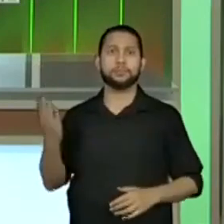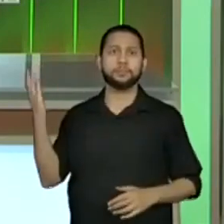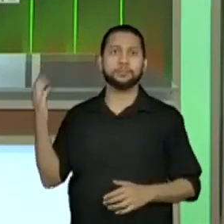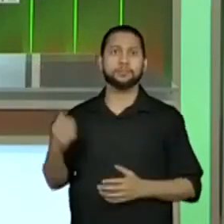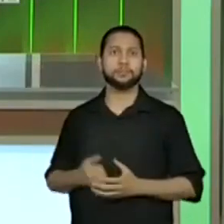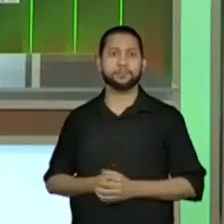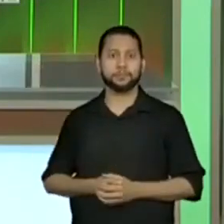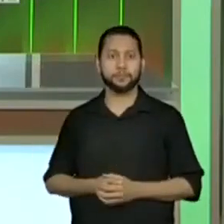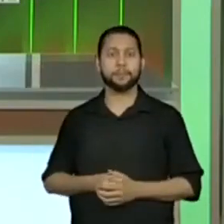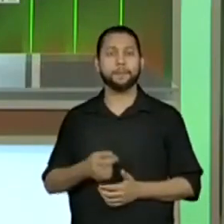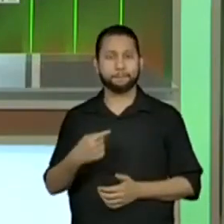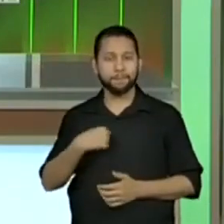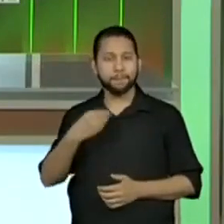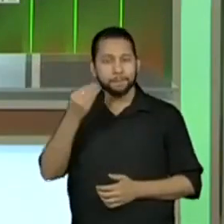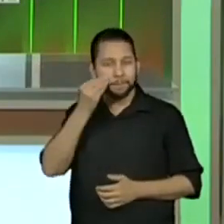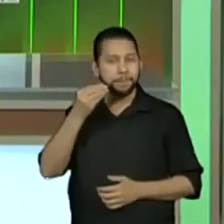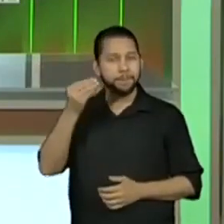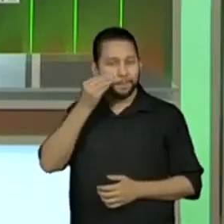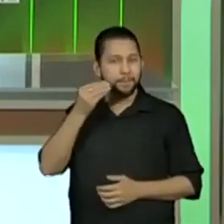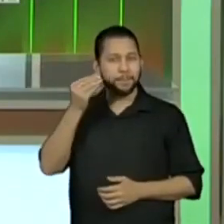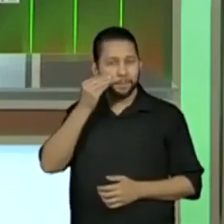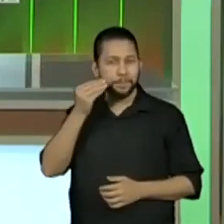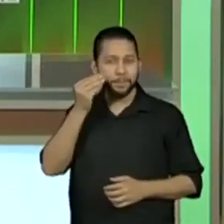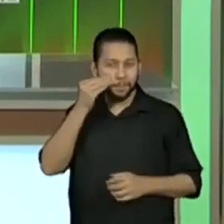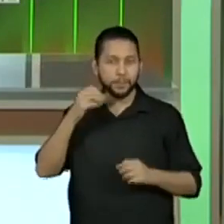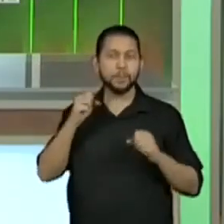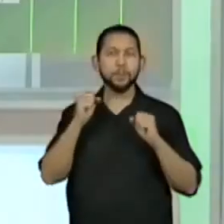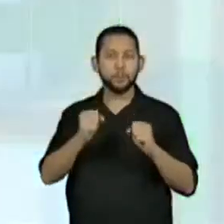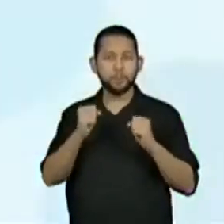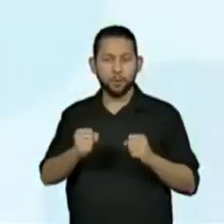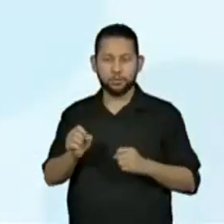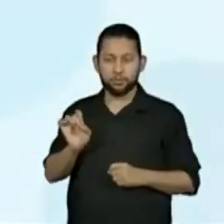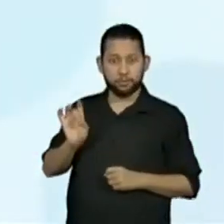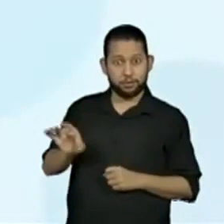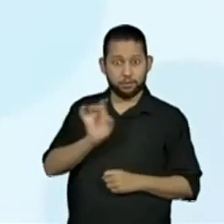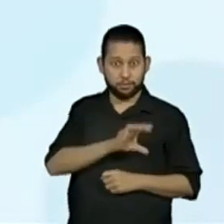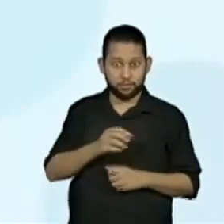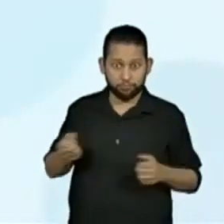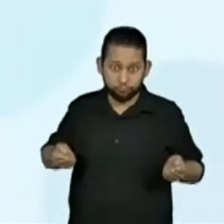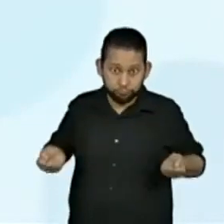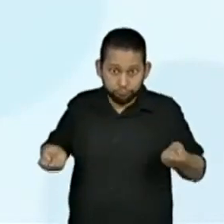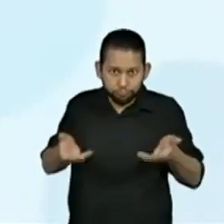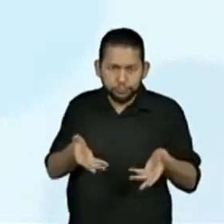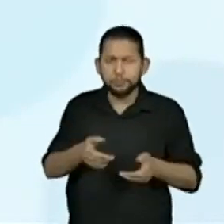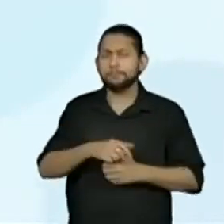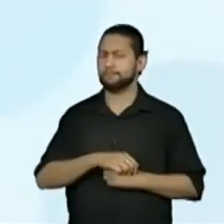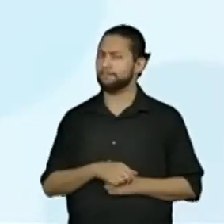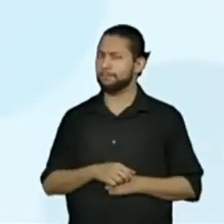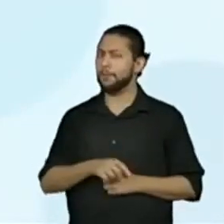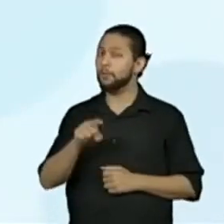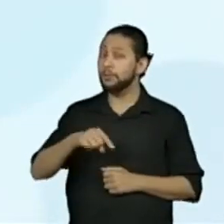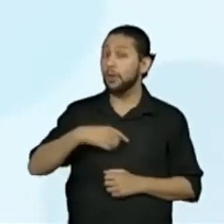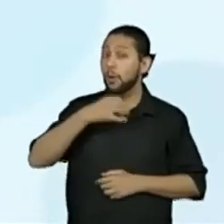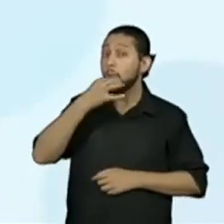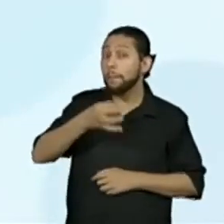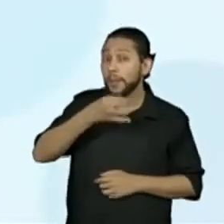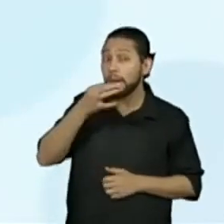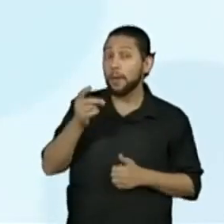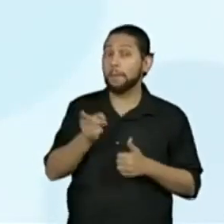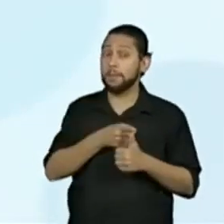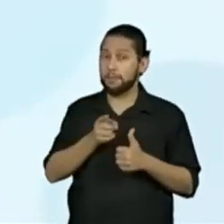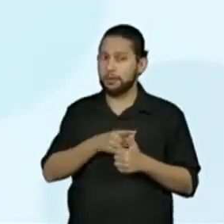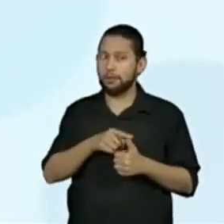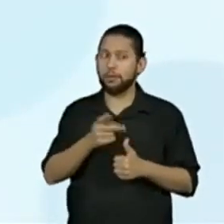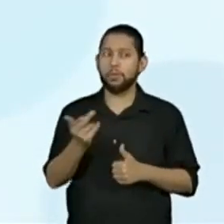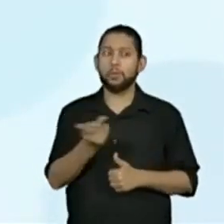Após analisar as possibilidades de cada jogador, você confirma a sua opinião sobre o